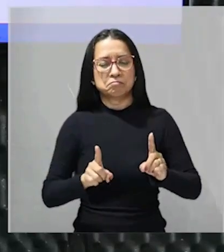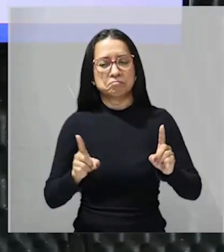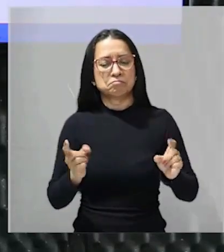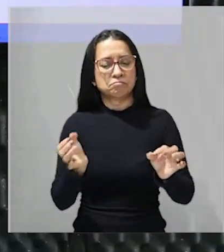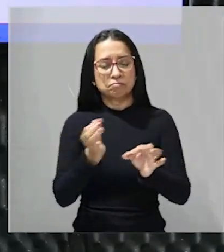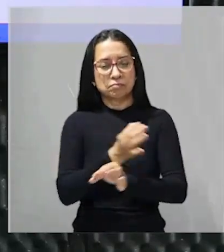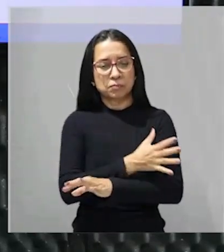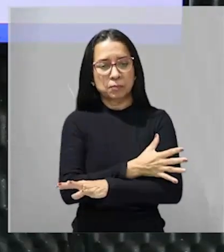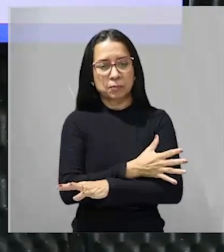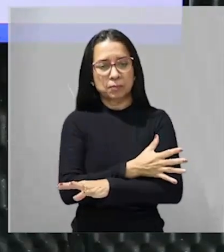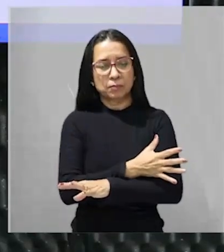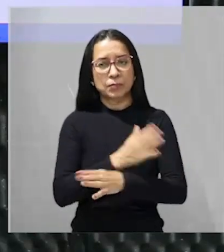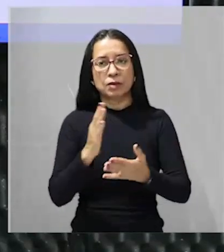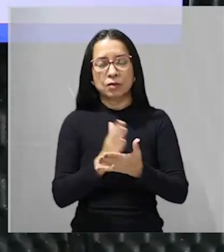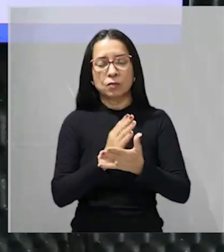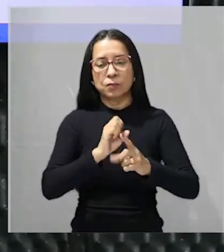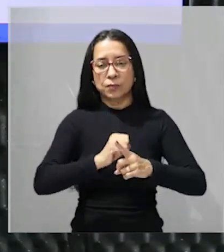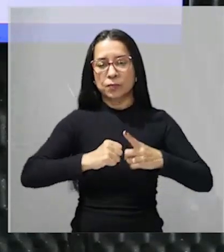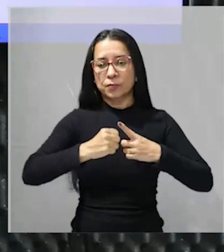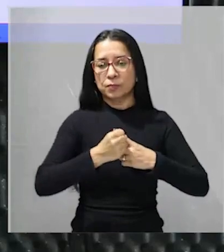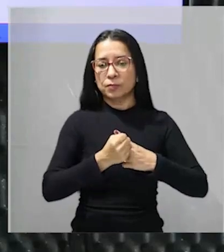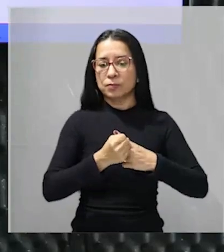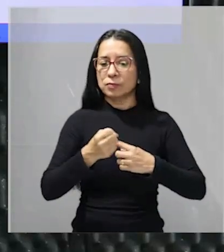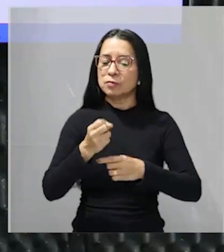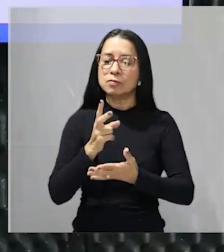sociedades indígenas conseguirem preservar